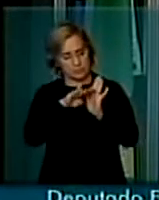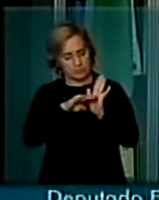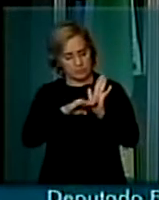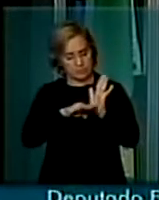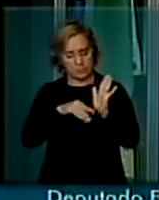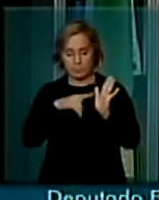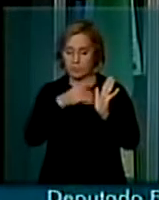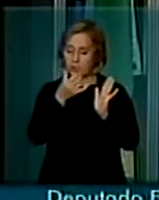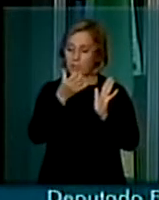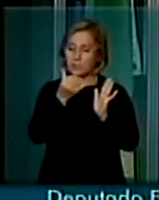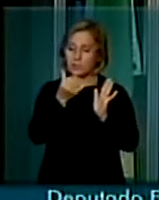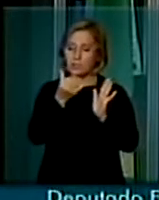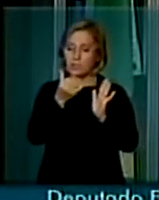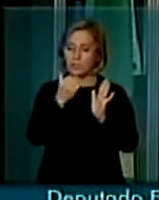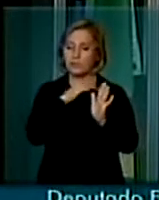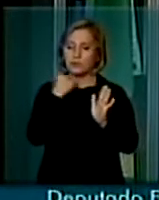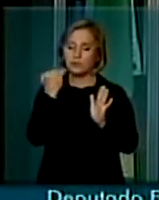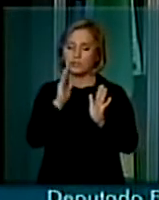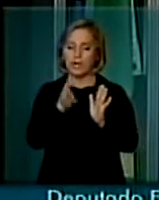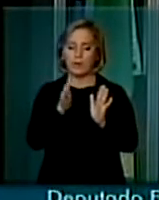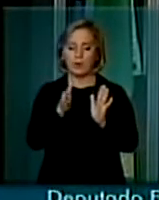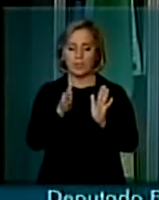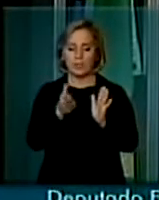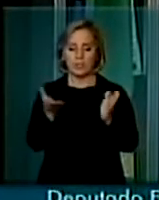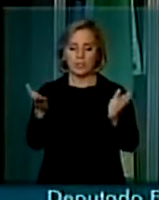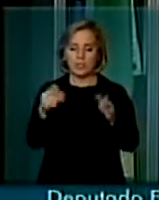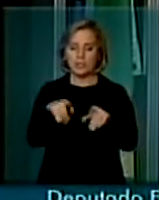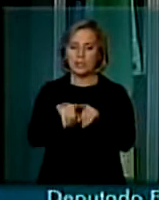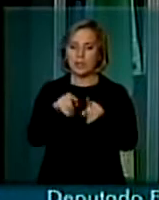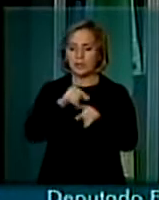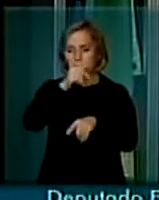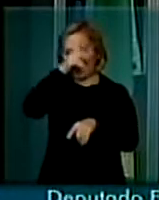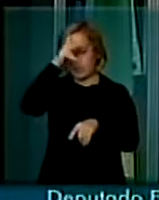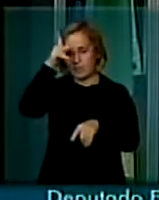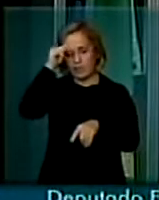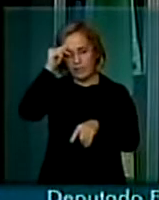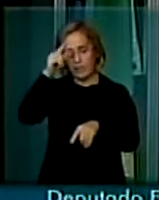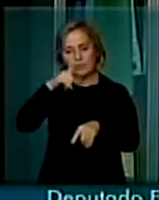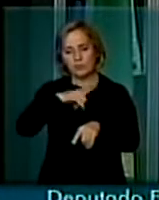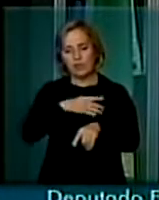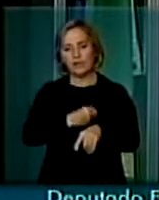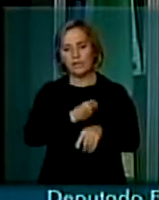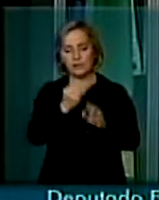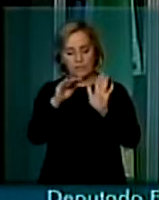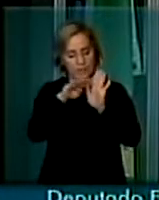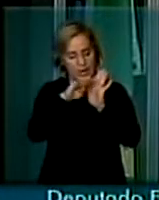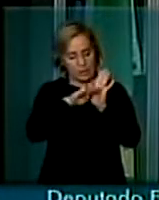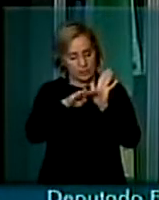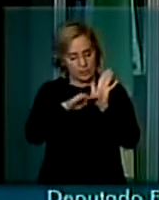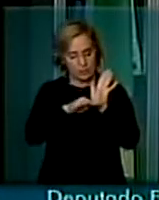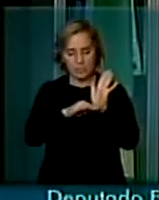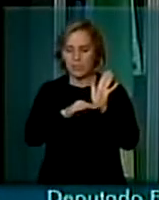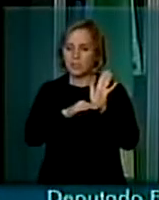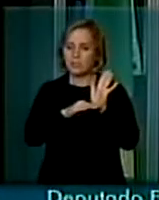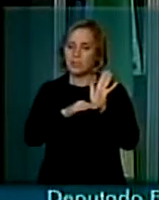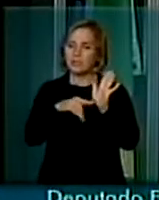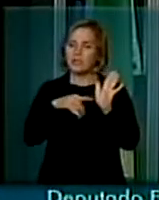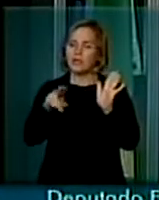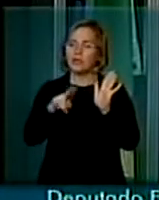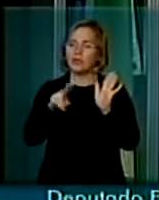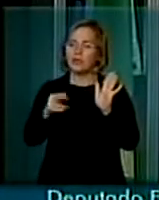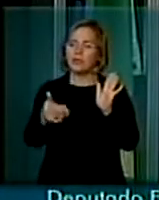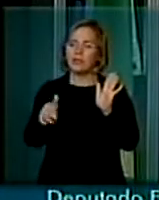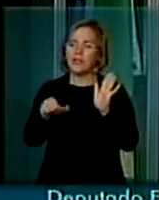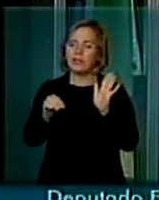prefeito da cidade de Buritis, o Elcio Montes, está na lista dos dez que já mataram quatro ou cinco